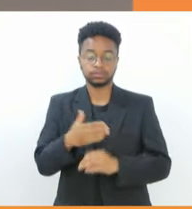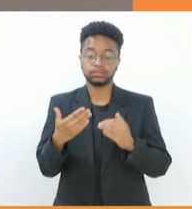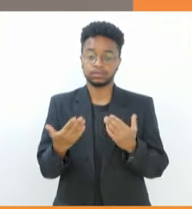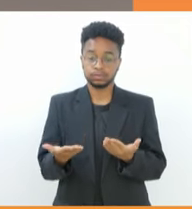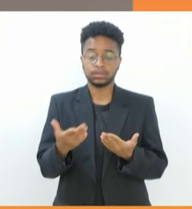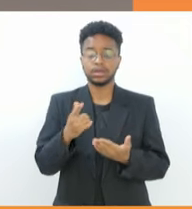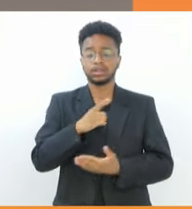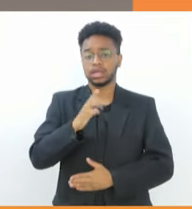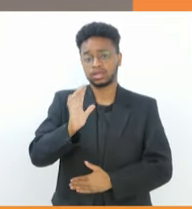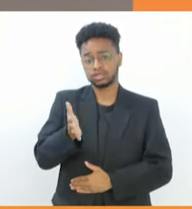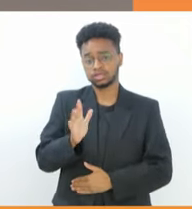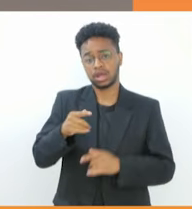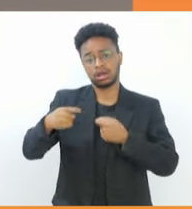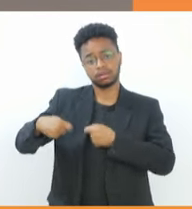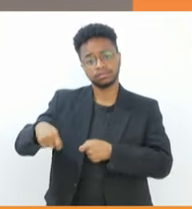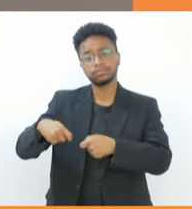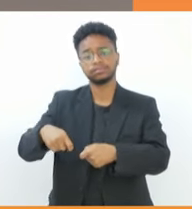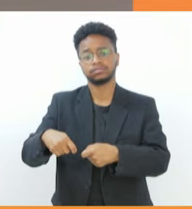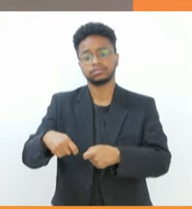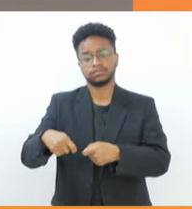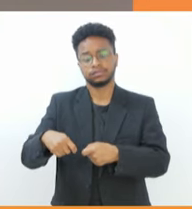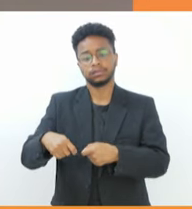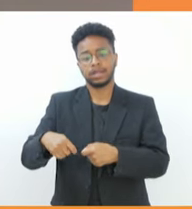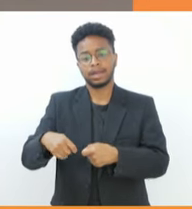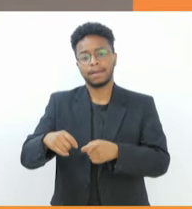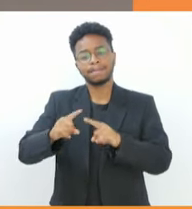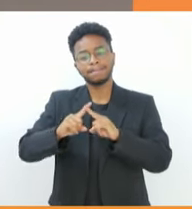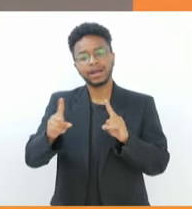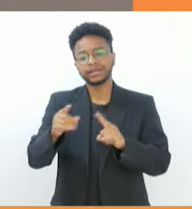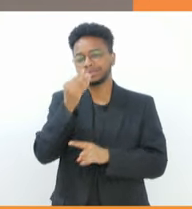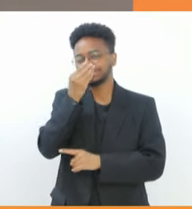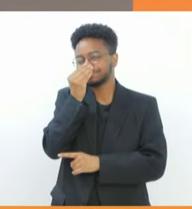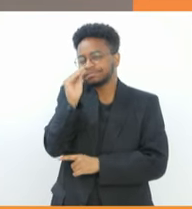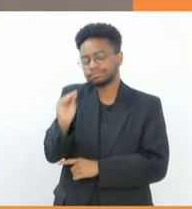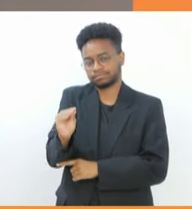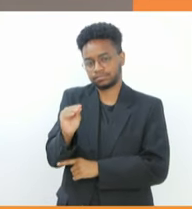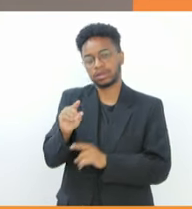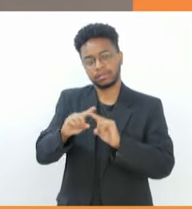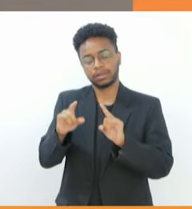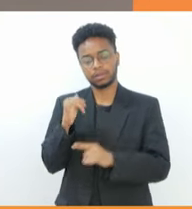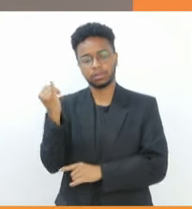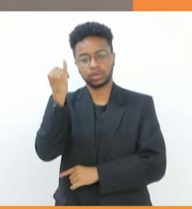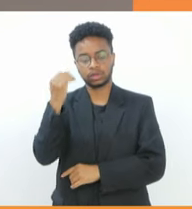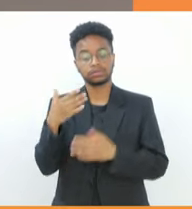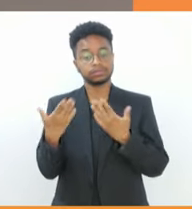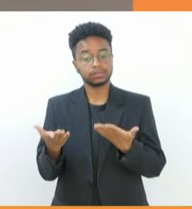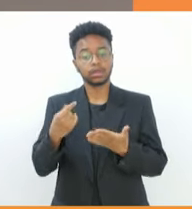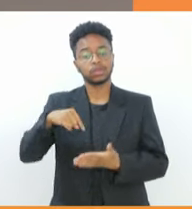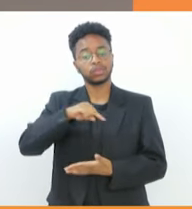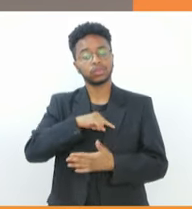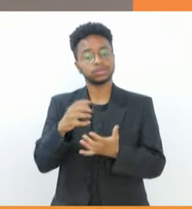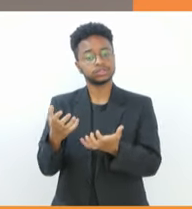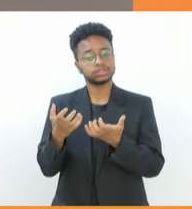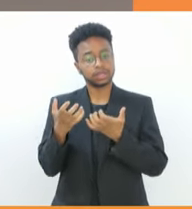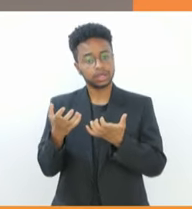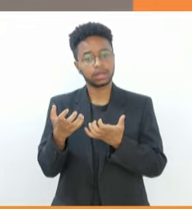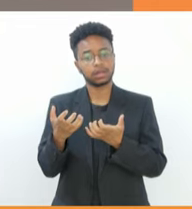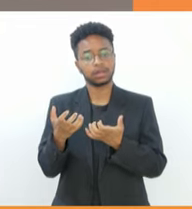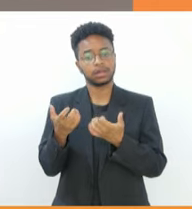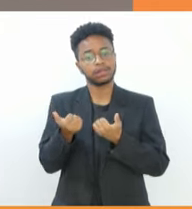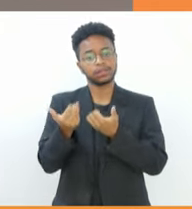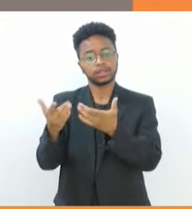existe uma demanda reprimida importante. Nós queremos conferir mil